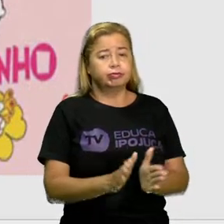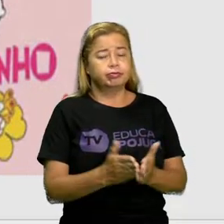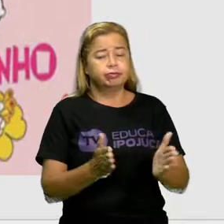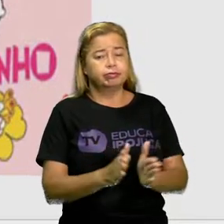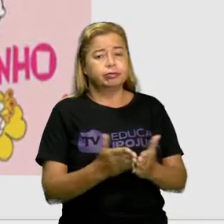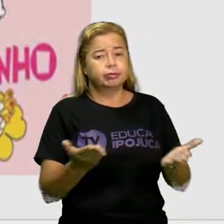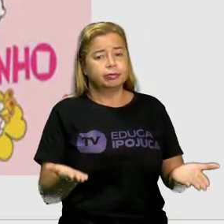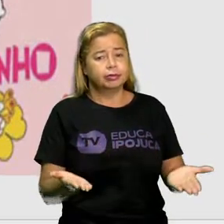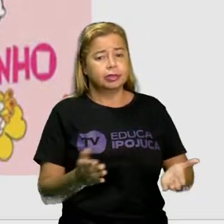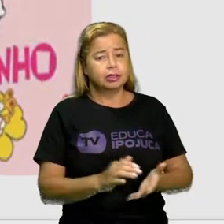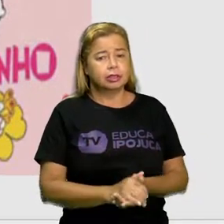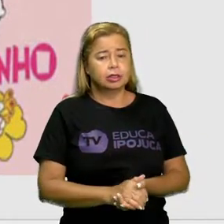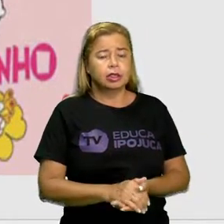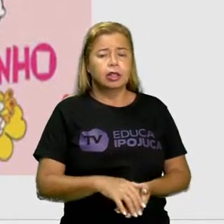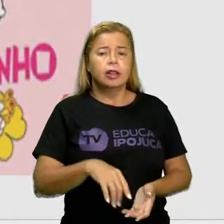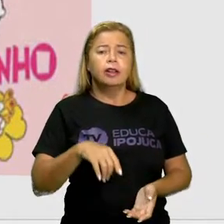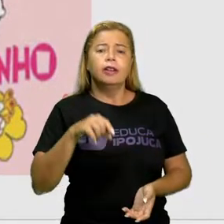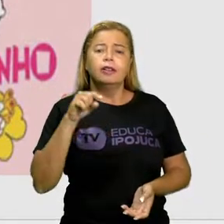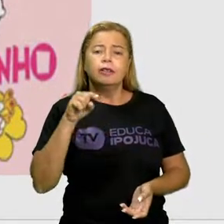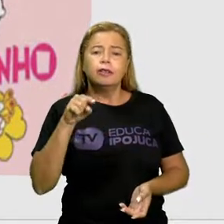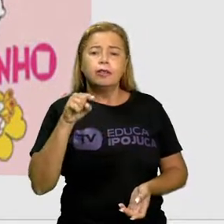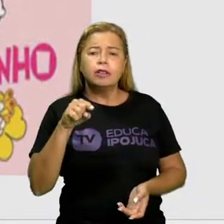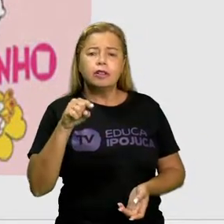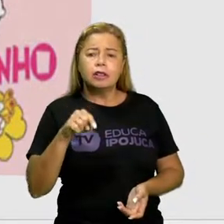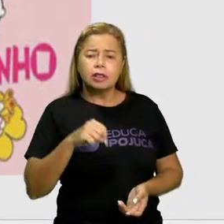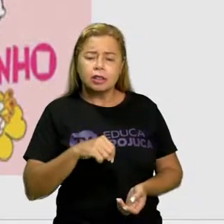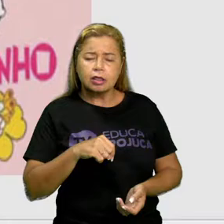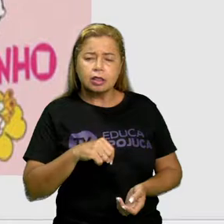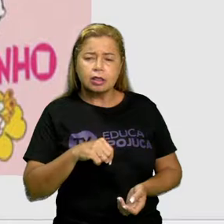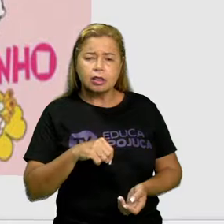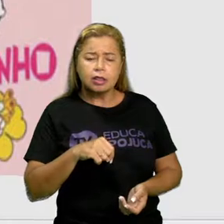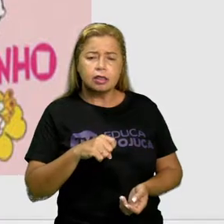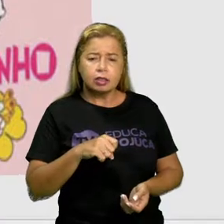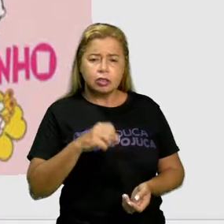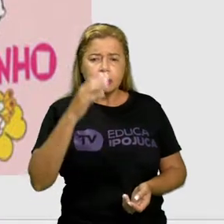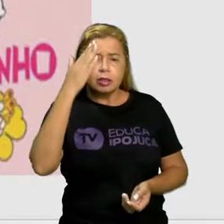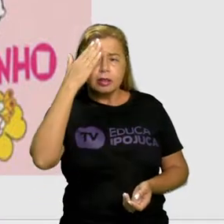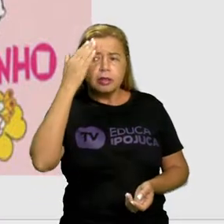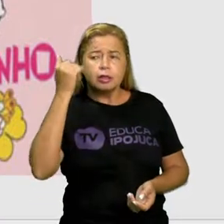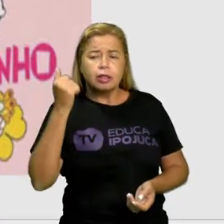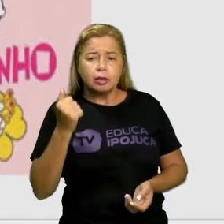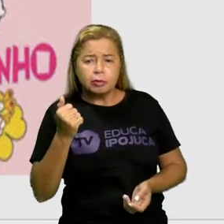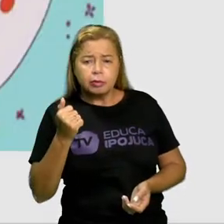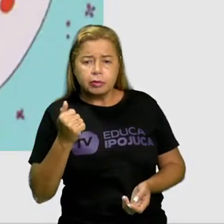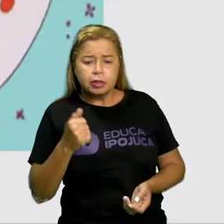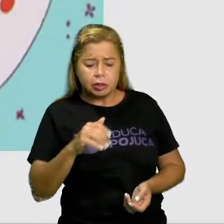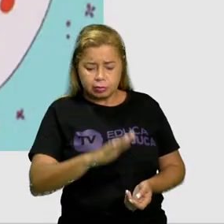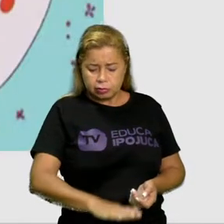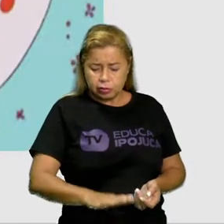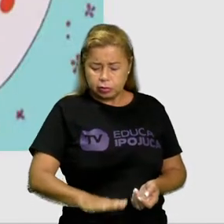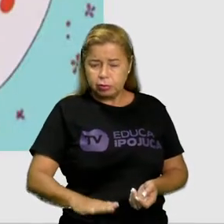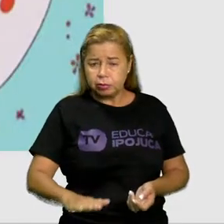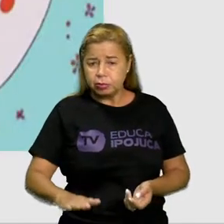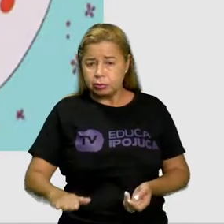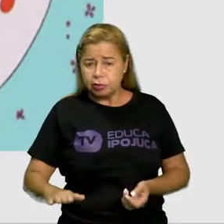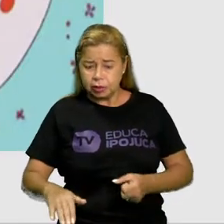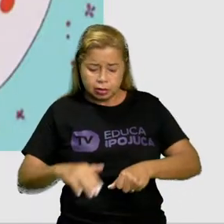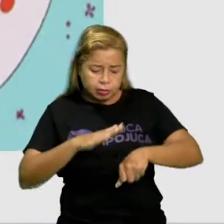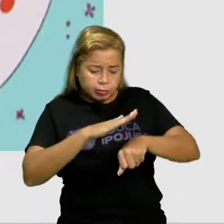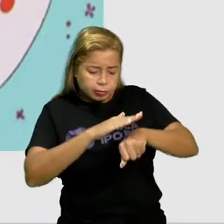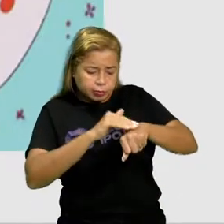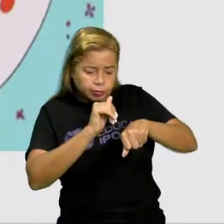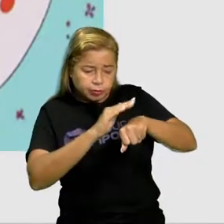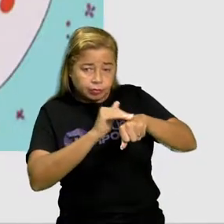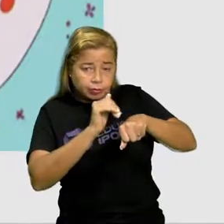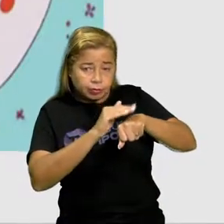Percebeu o menino que a palavra carinho até